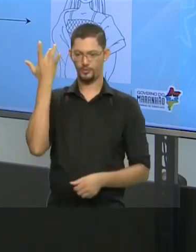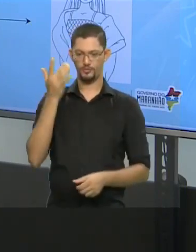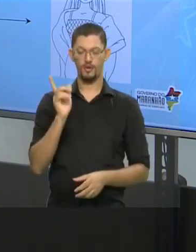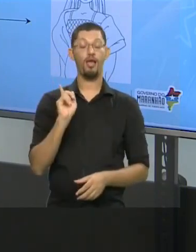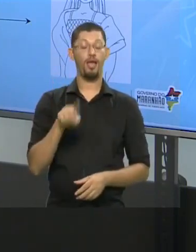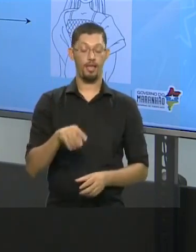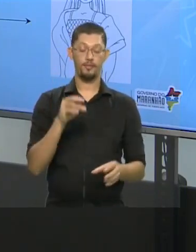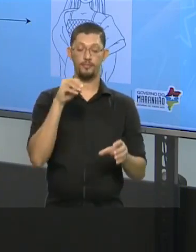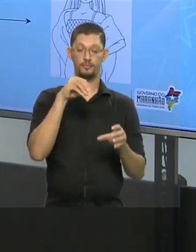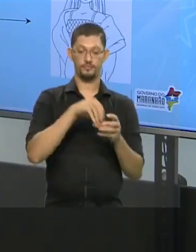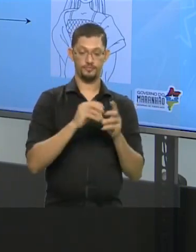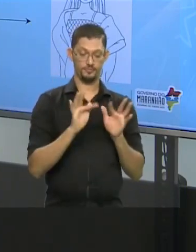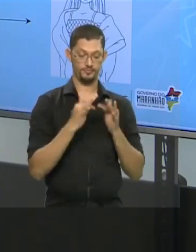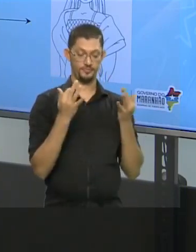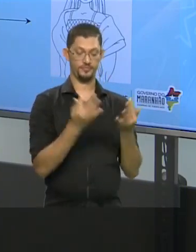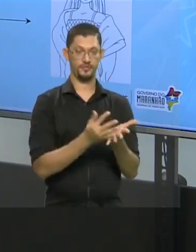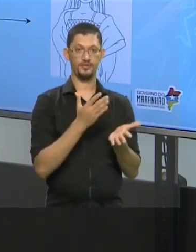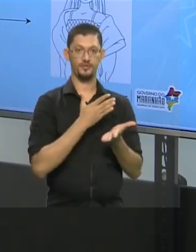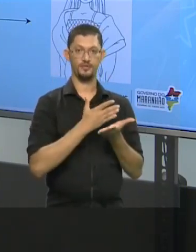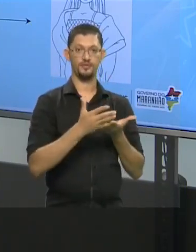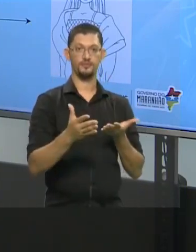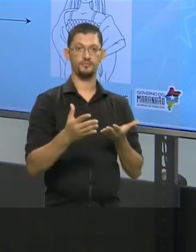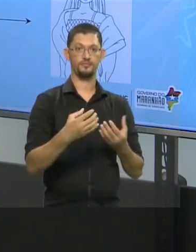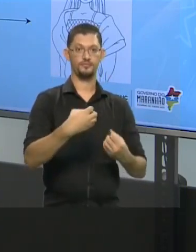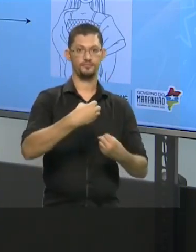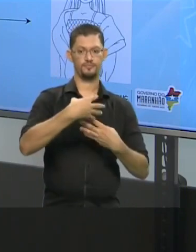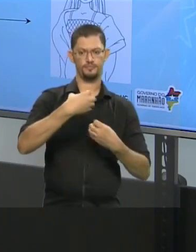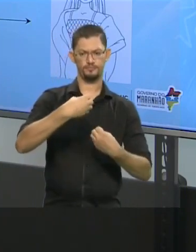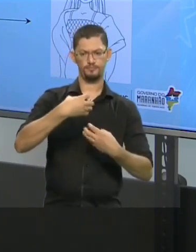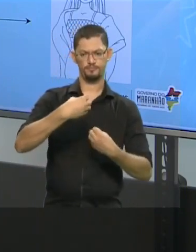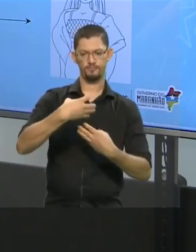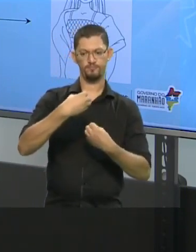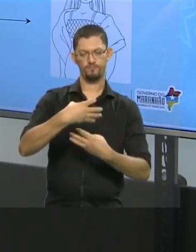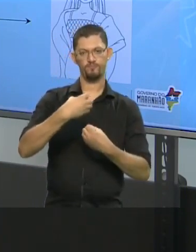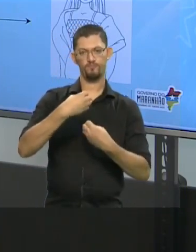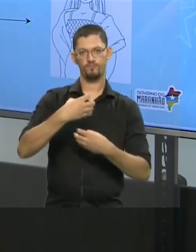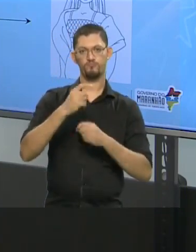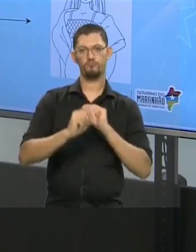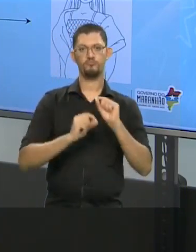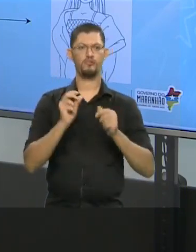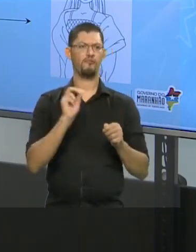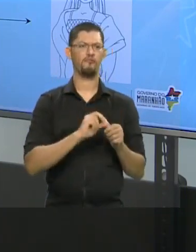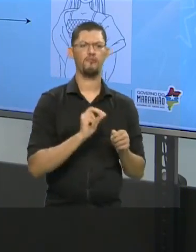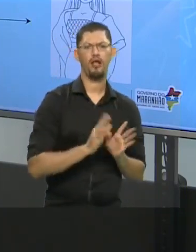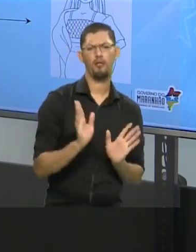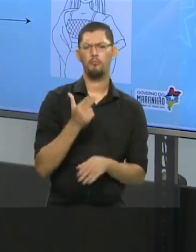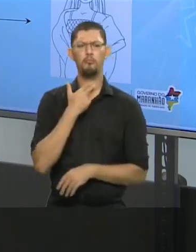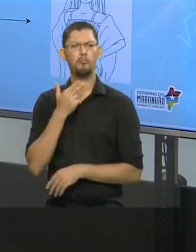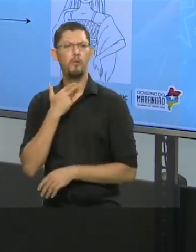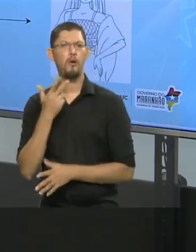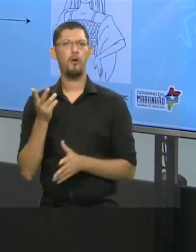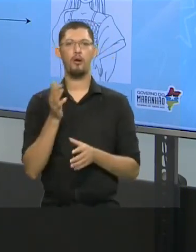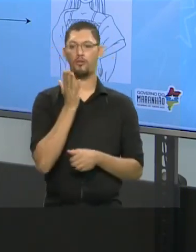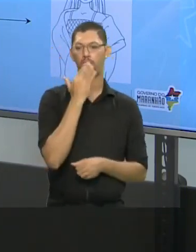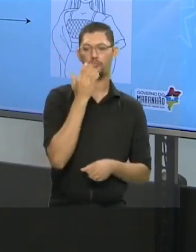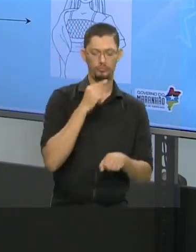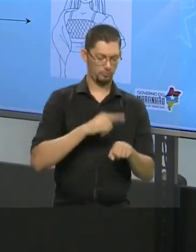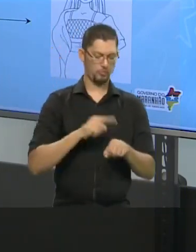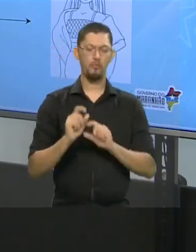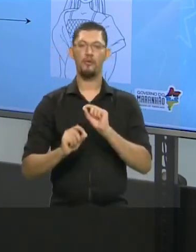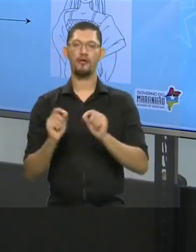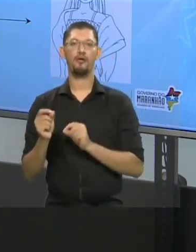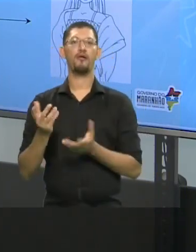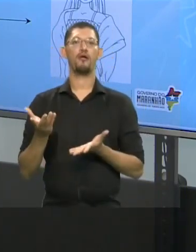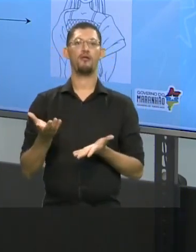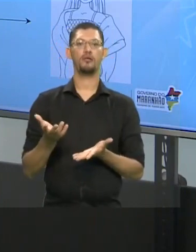família onde a gente começa a receber os primeiros ensinamentos do que faz, do que não faz, da hora de comer, do que come,